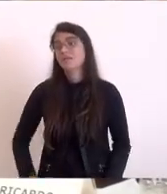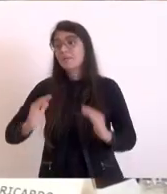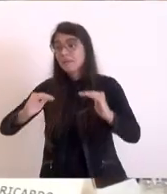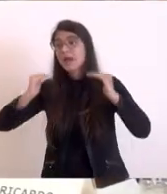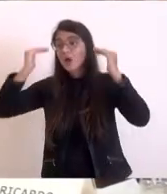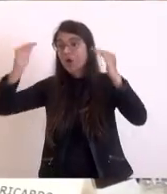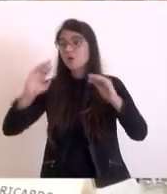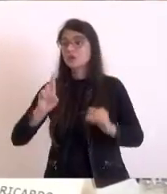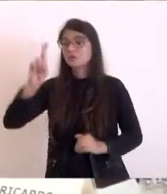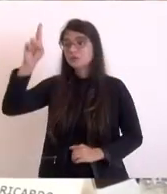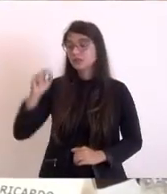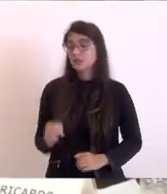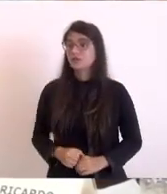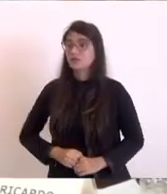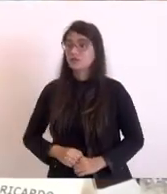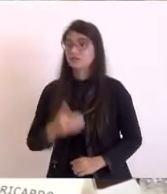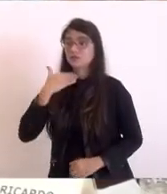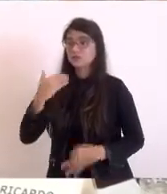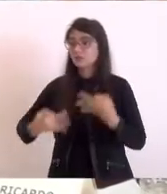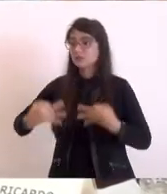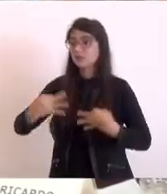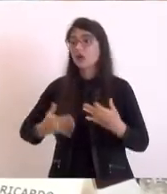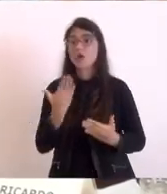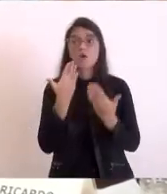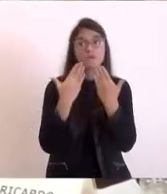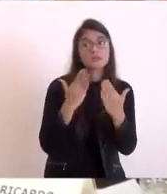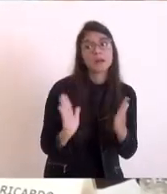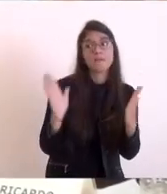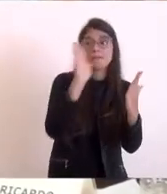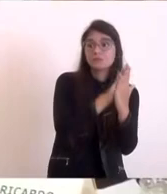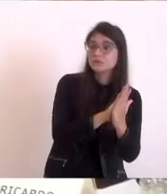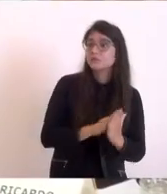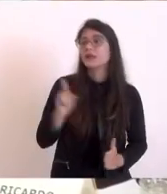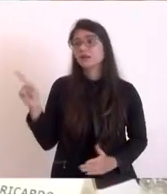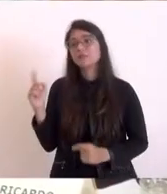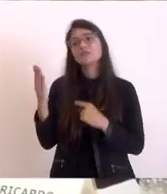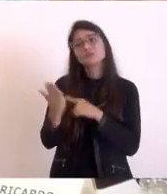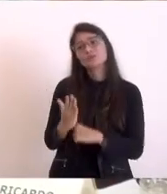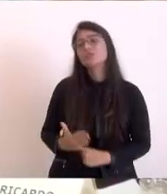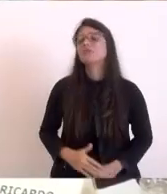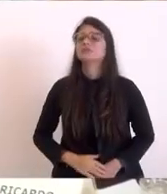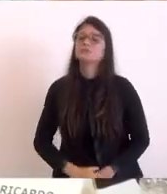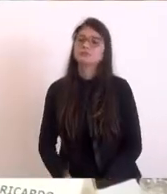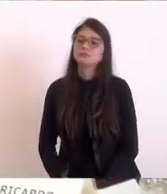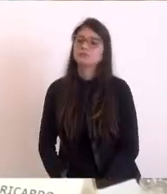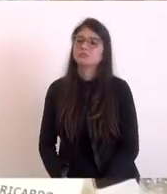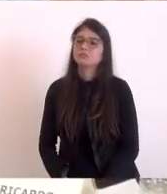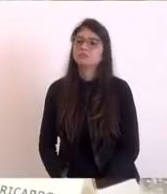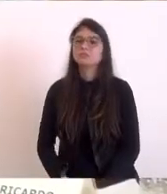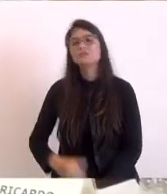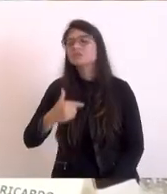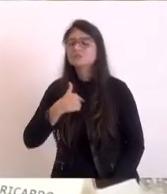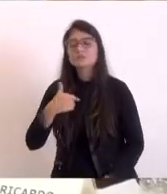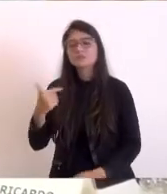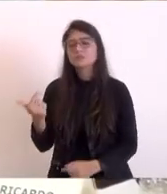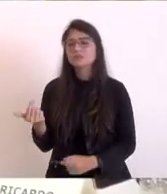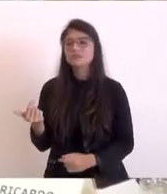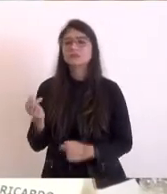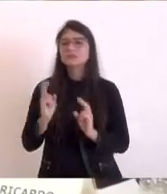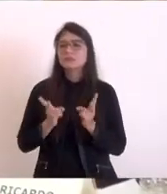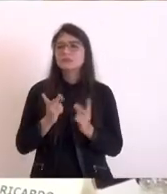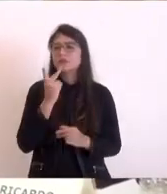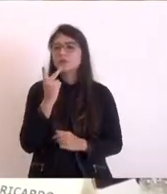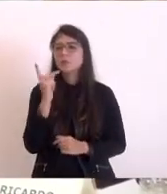você eu tenho certeza que os prefeitos também mas eu vou falar aqui desse espaço que eu sempre digo sempre sempre digo quando